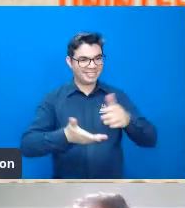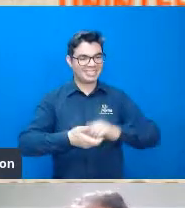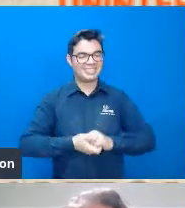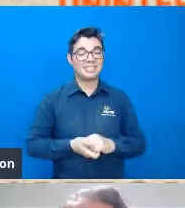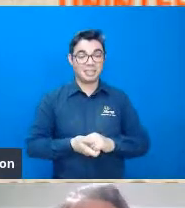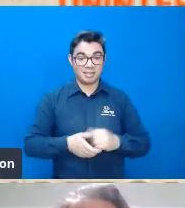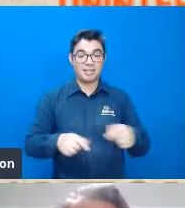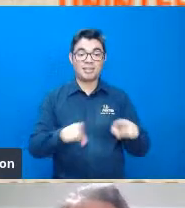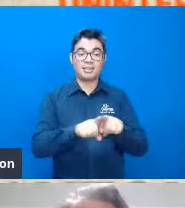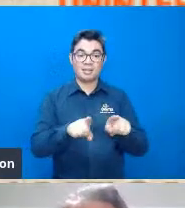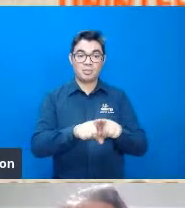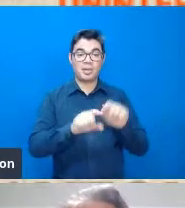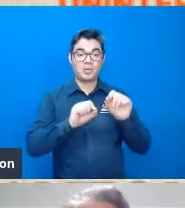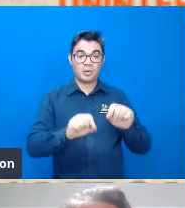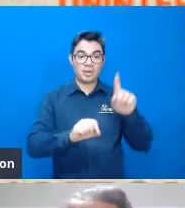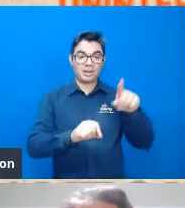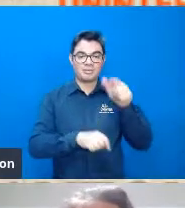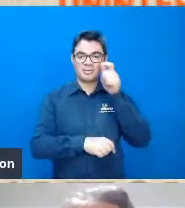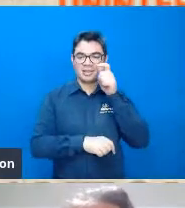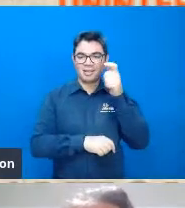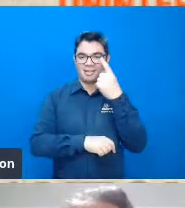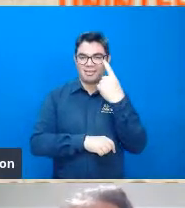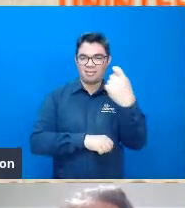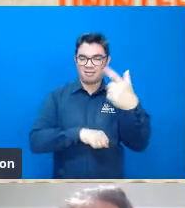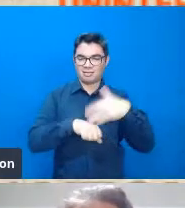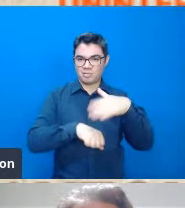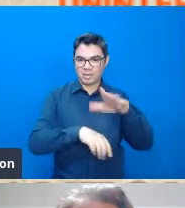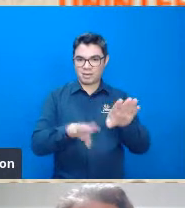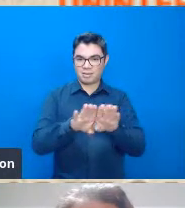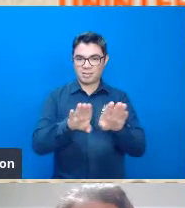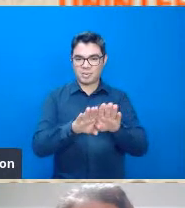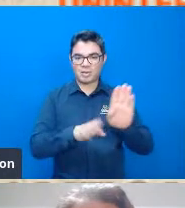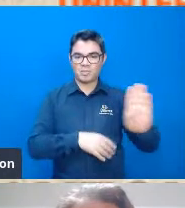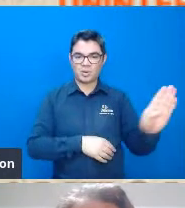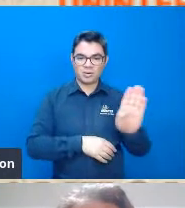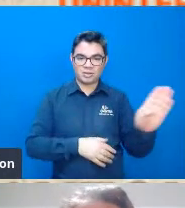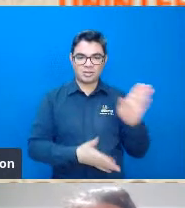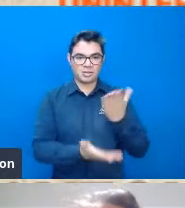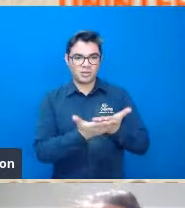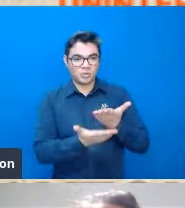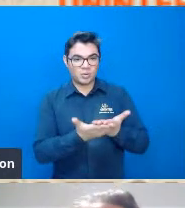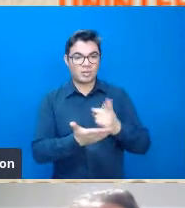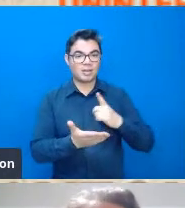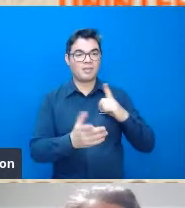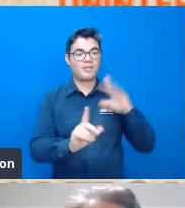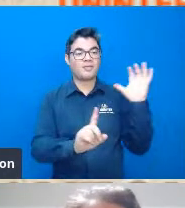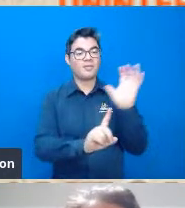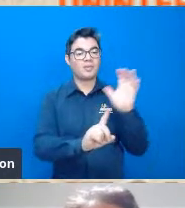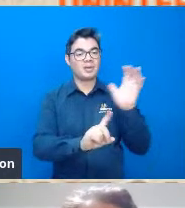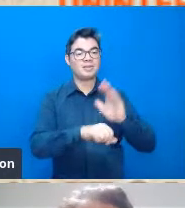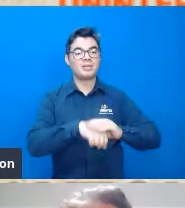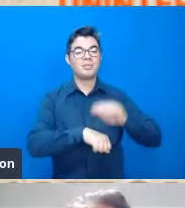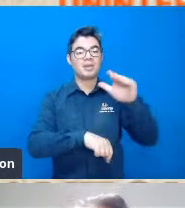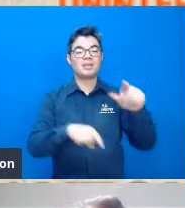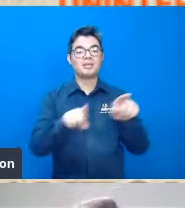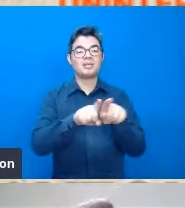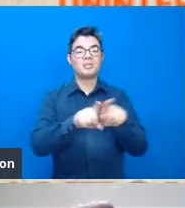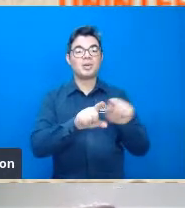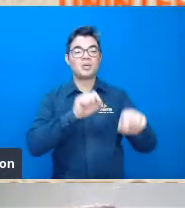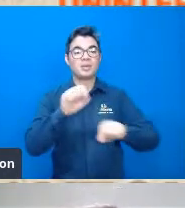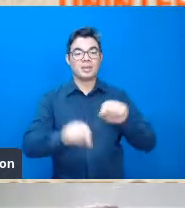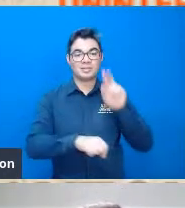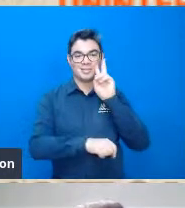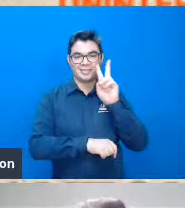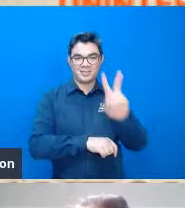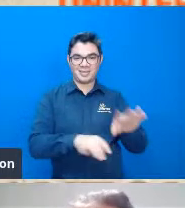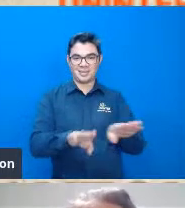E ao mesmo tempo em que ele se interessou muito pela biologia, ele teve uma influência muito grande, como a vê no próximo